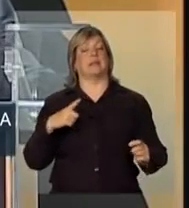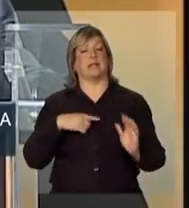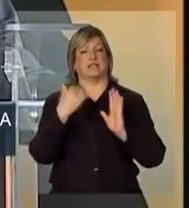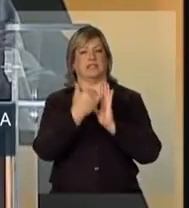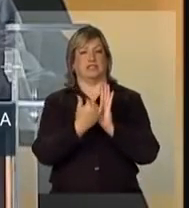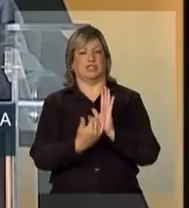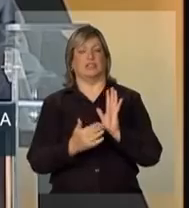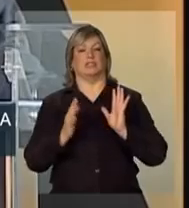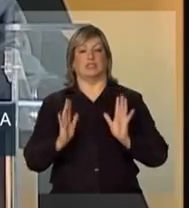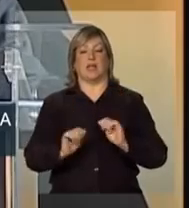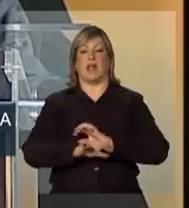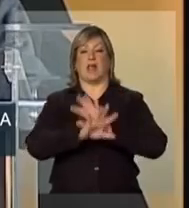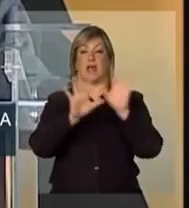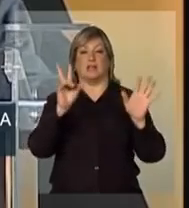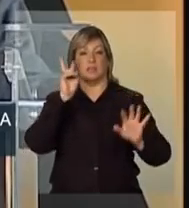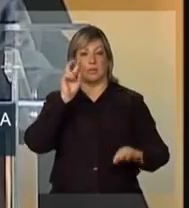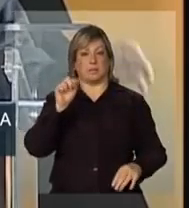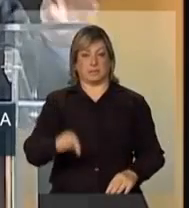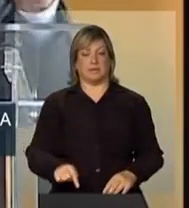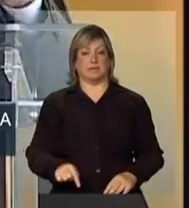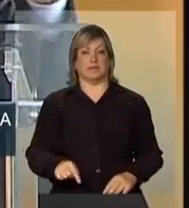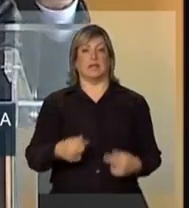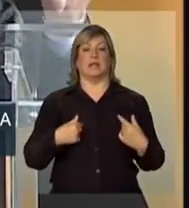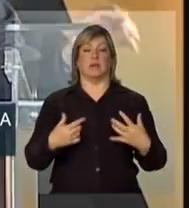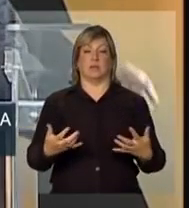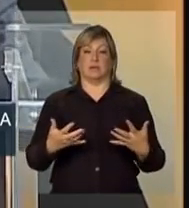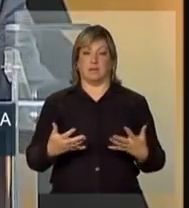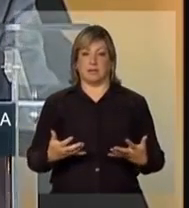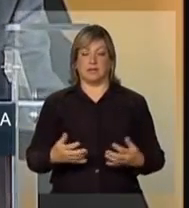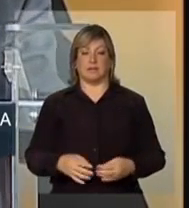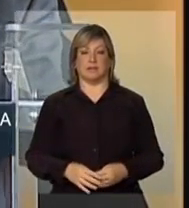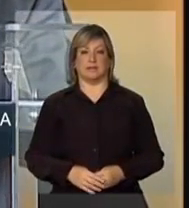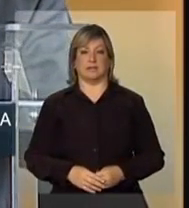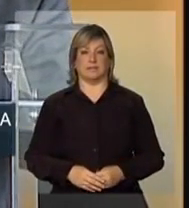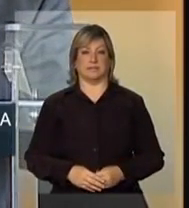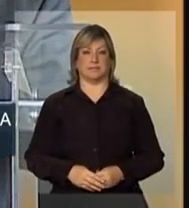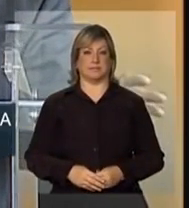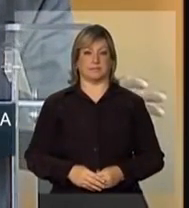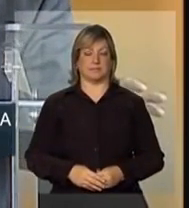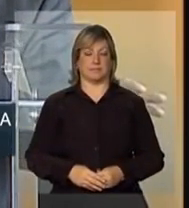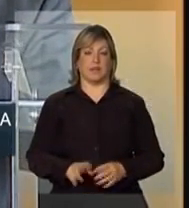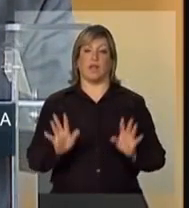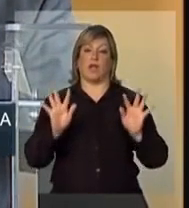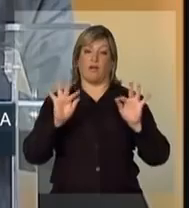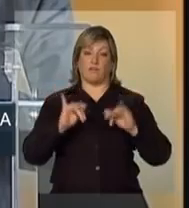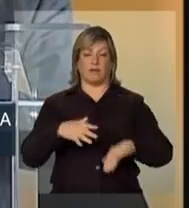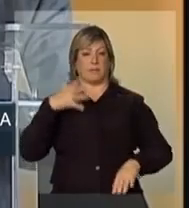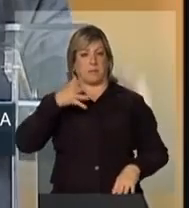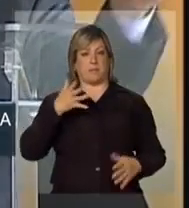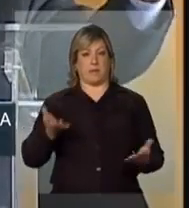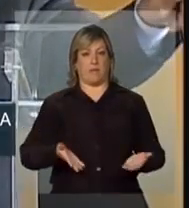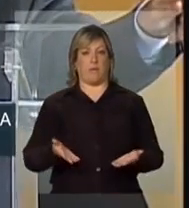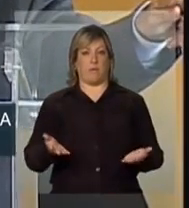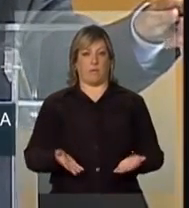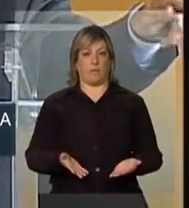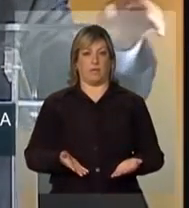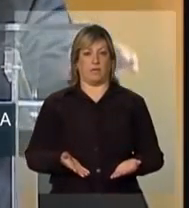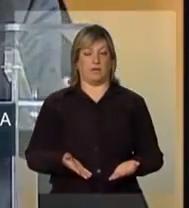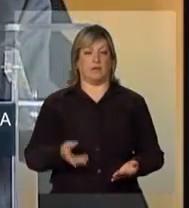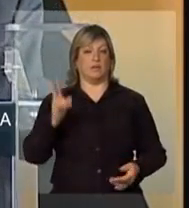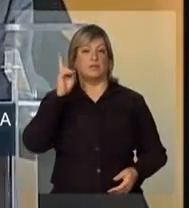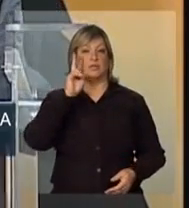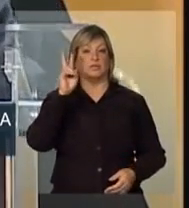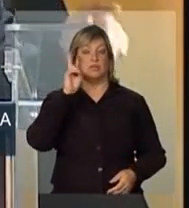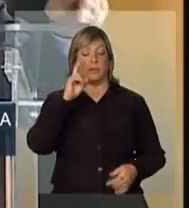agenda já muito clara nesse sentido. Quero, ao finalizar, e em relação aos